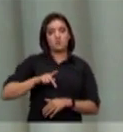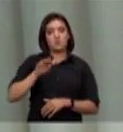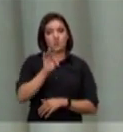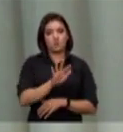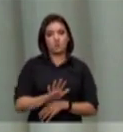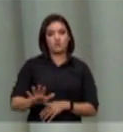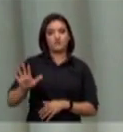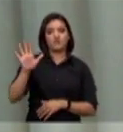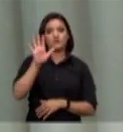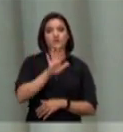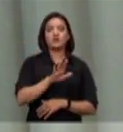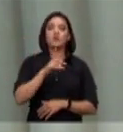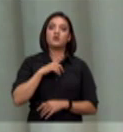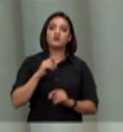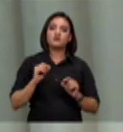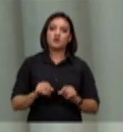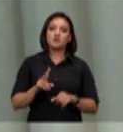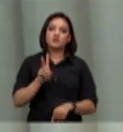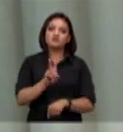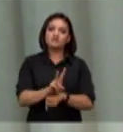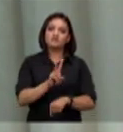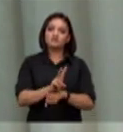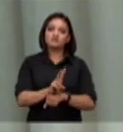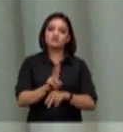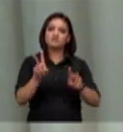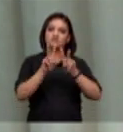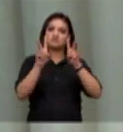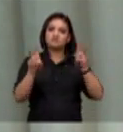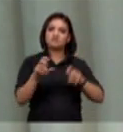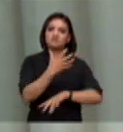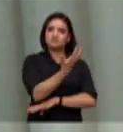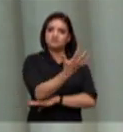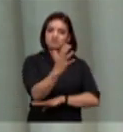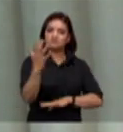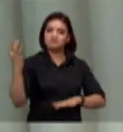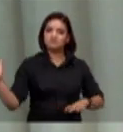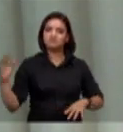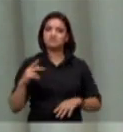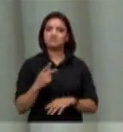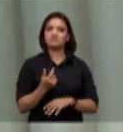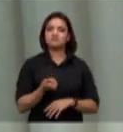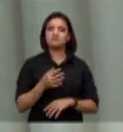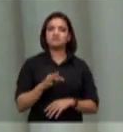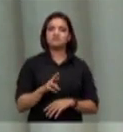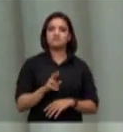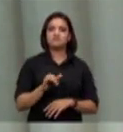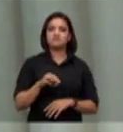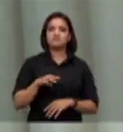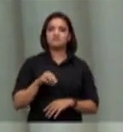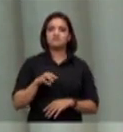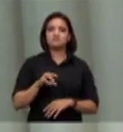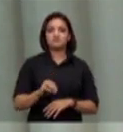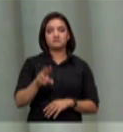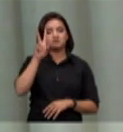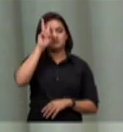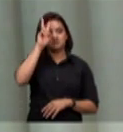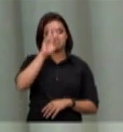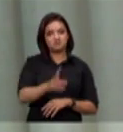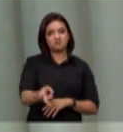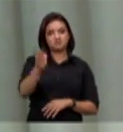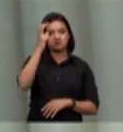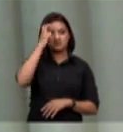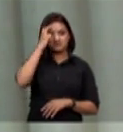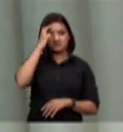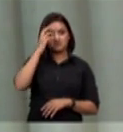que trata da tutela do meio ambiente do patrimônio histórico e cultural no ministério público federal doutor